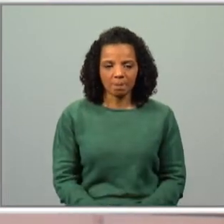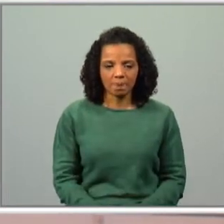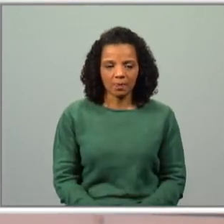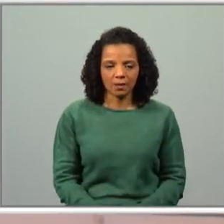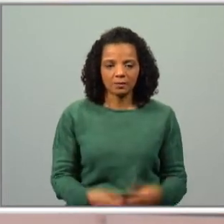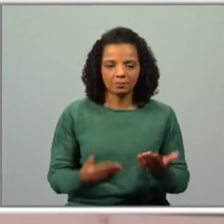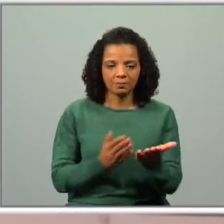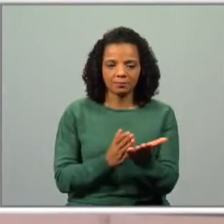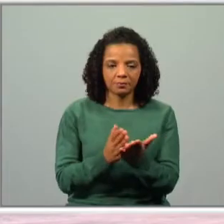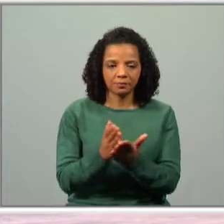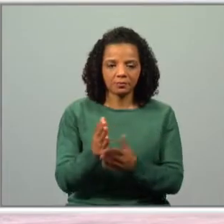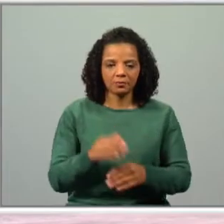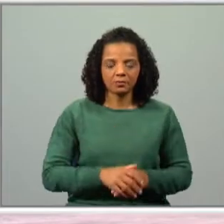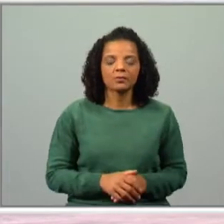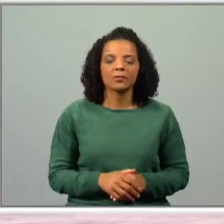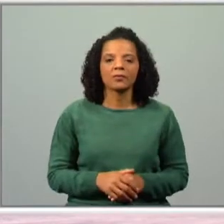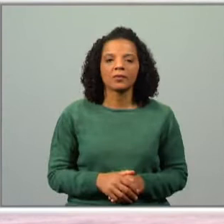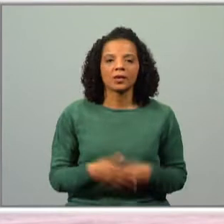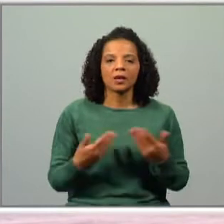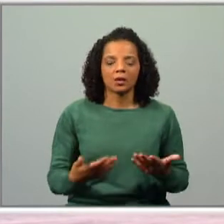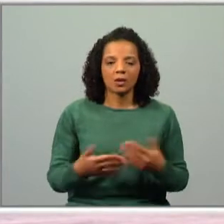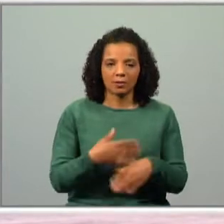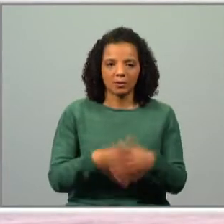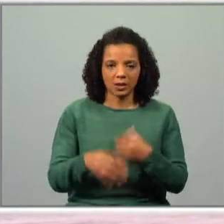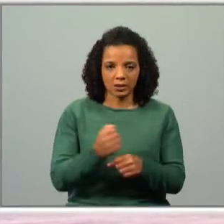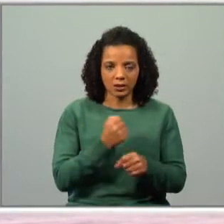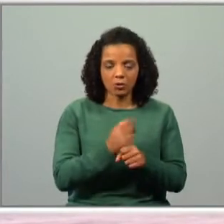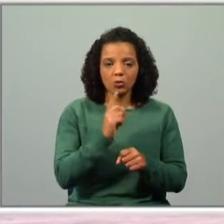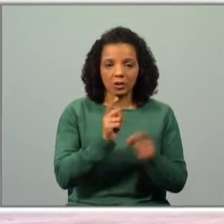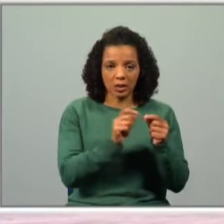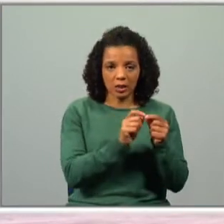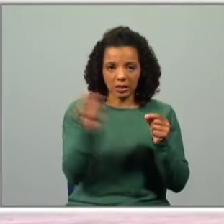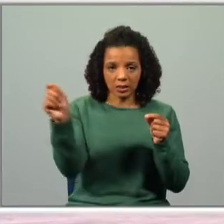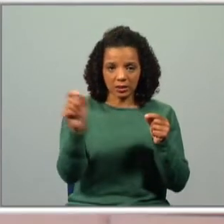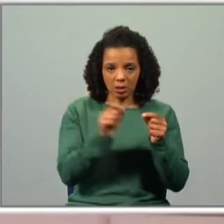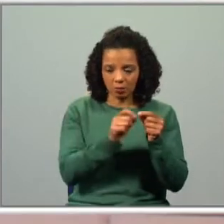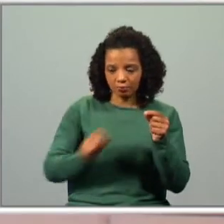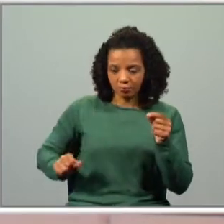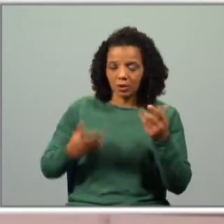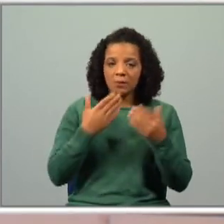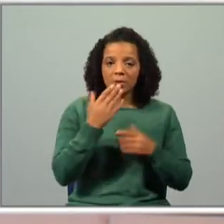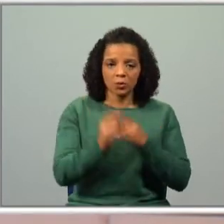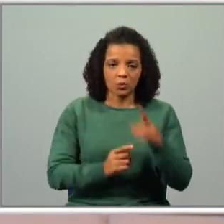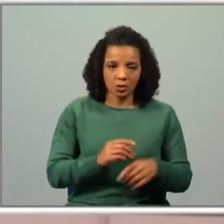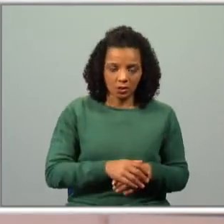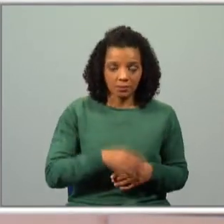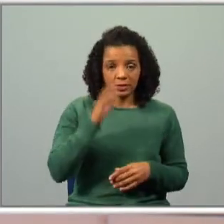E vamos continuar. Vamos fazer um exercício de ligação. Já sabes que neste momento peço o quê? Se quiseres estar a fazer ao mesmo